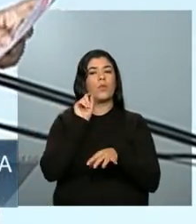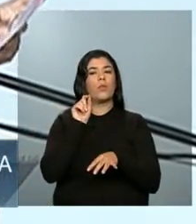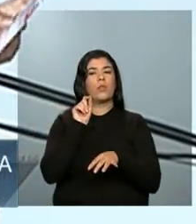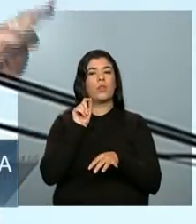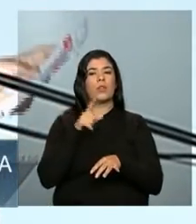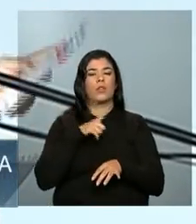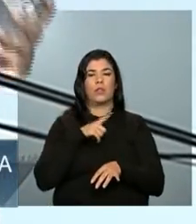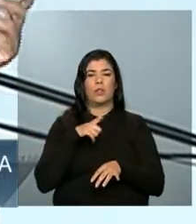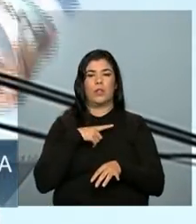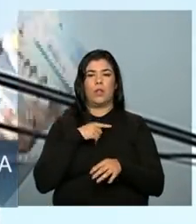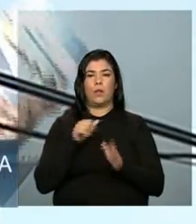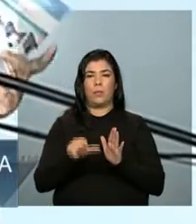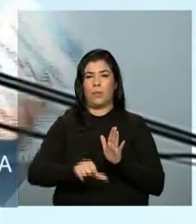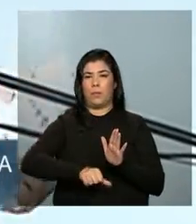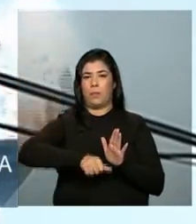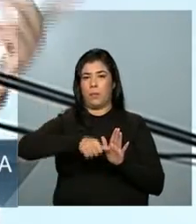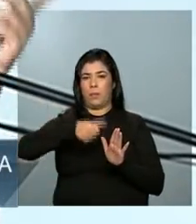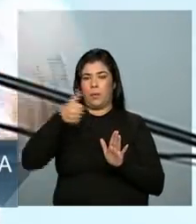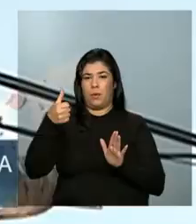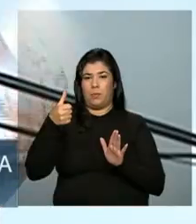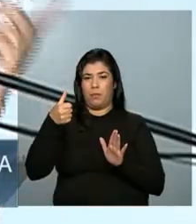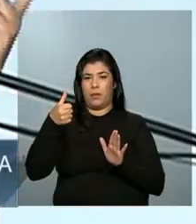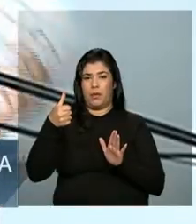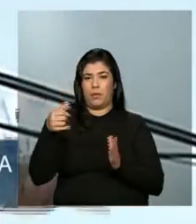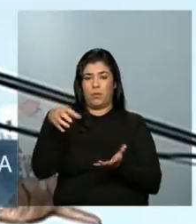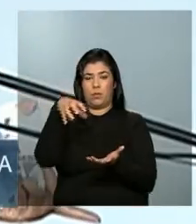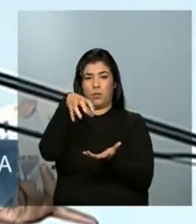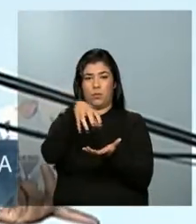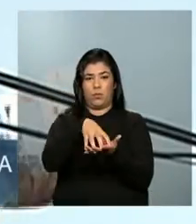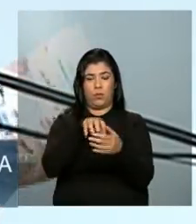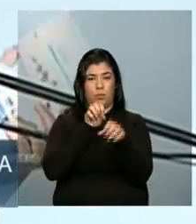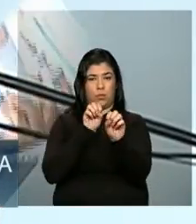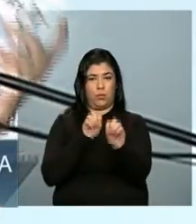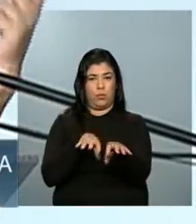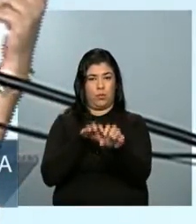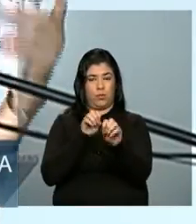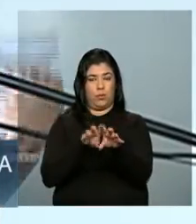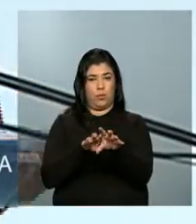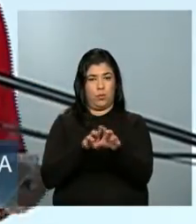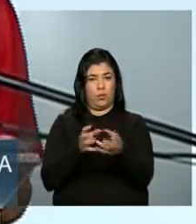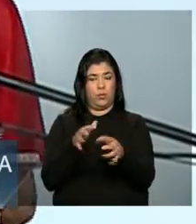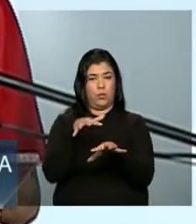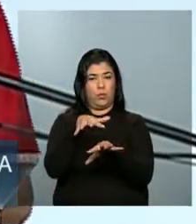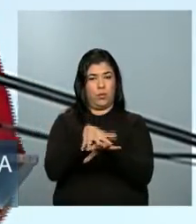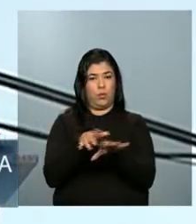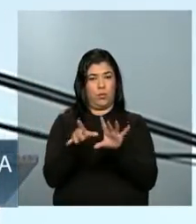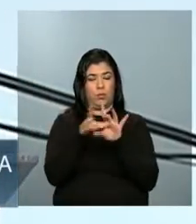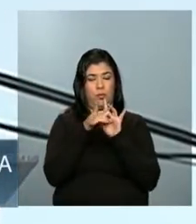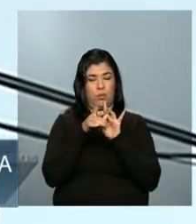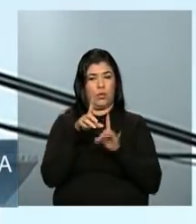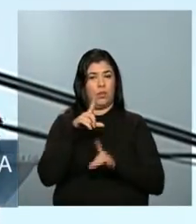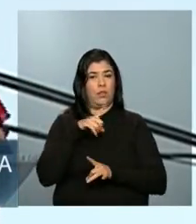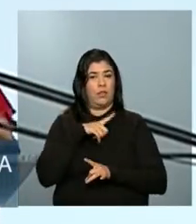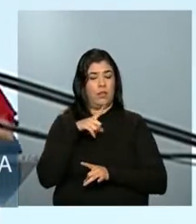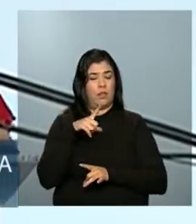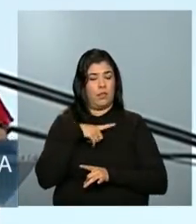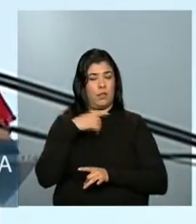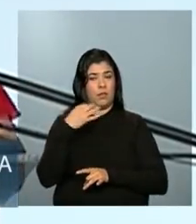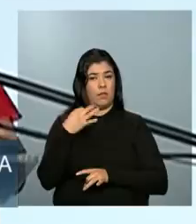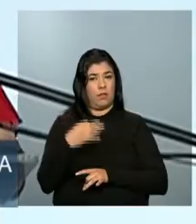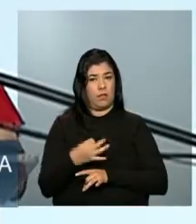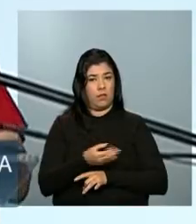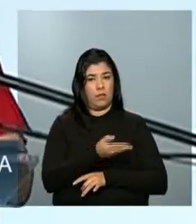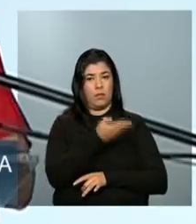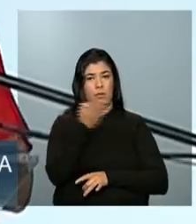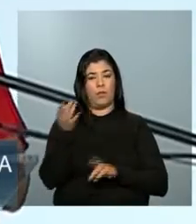que o primeiro centro integrado de educação estará à